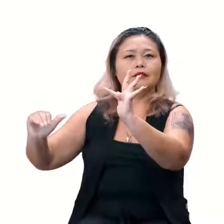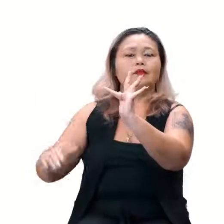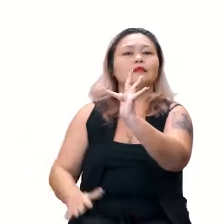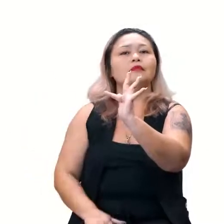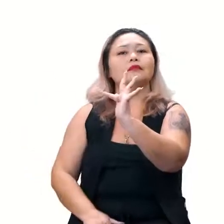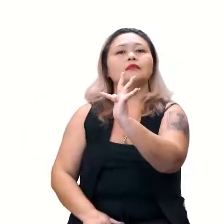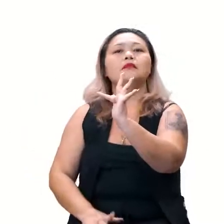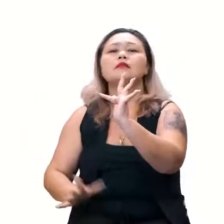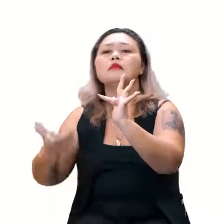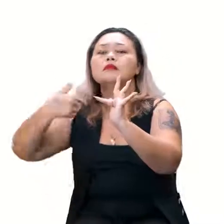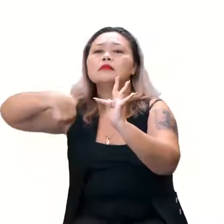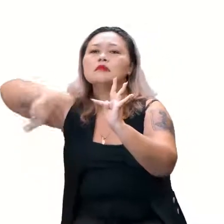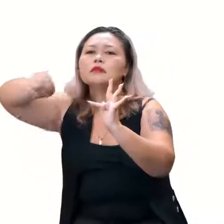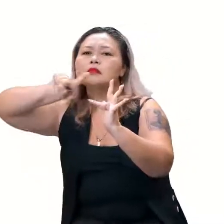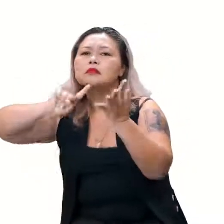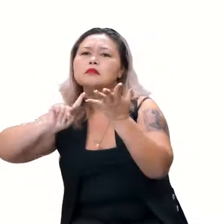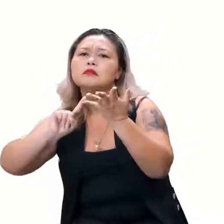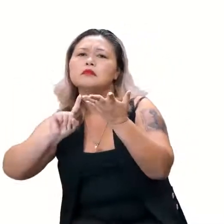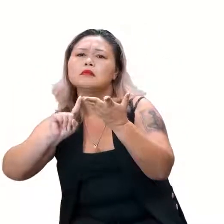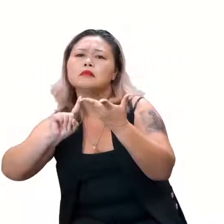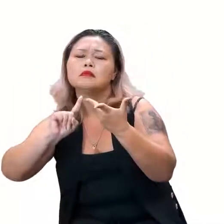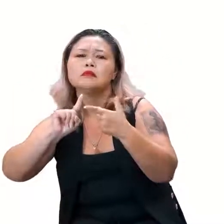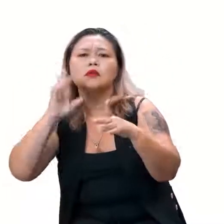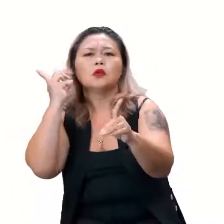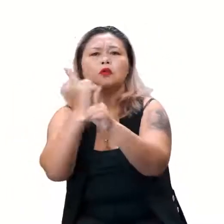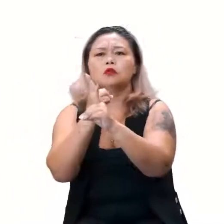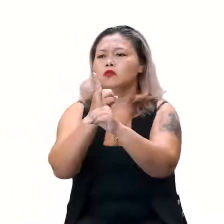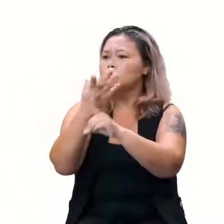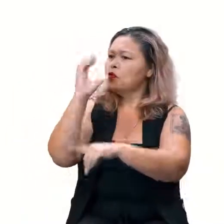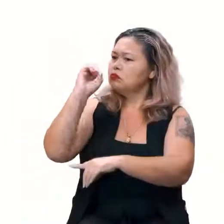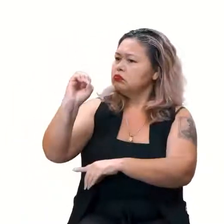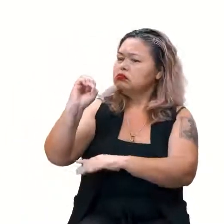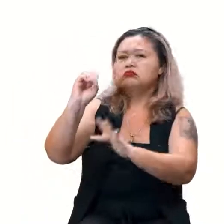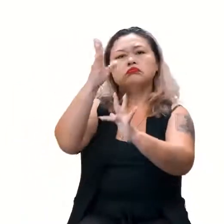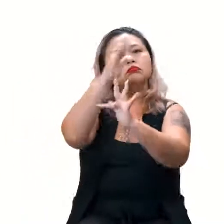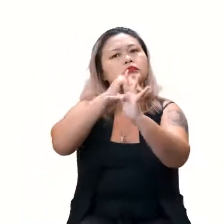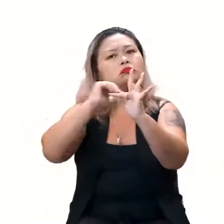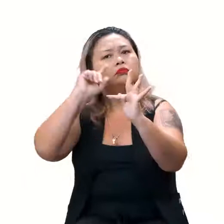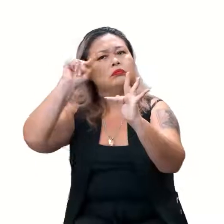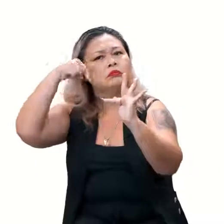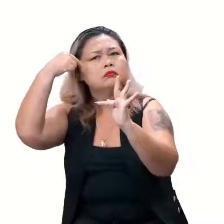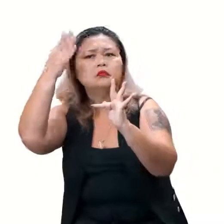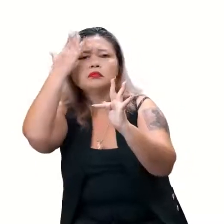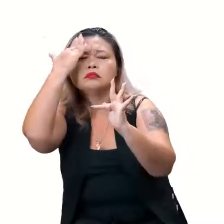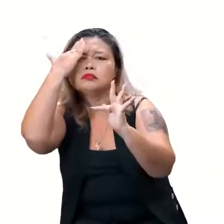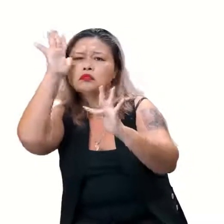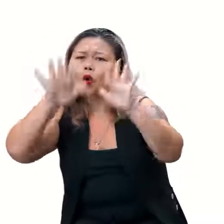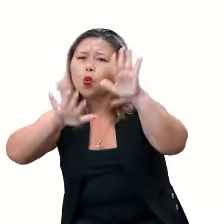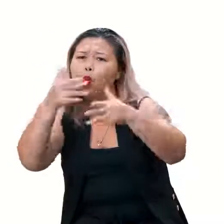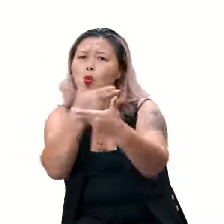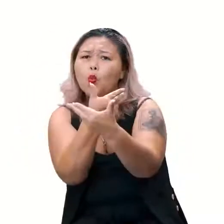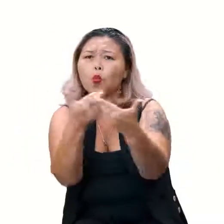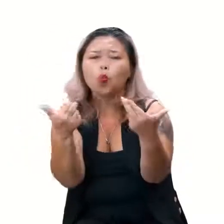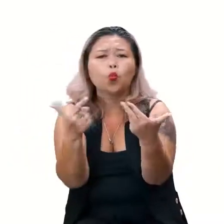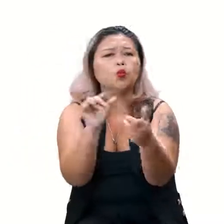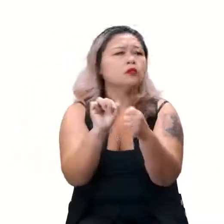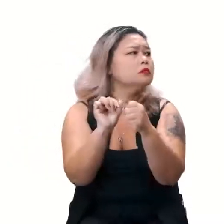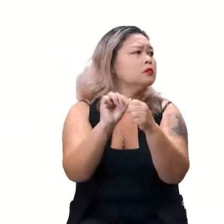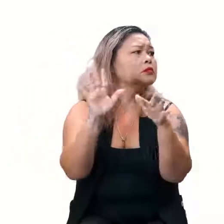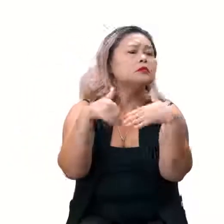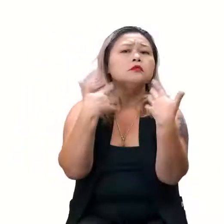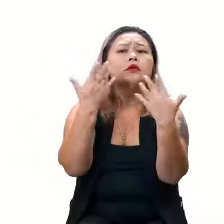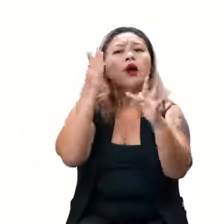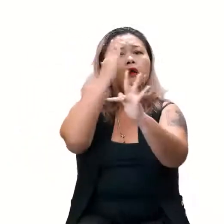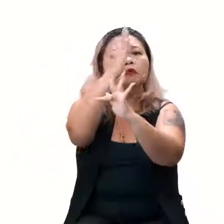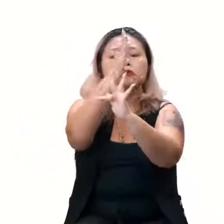A gente pode fazer de várias formas. A gente pode achar primeiro o zero da função. A gente já sabe algumas coisas, né? Já. A gente sabe que o B vai